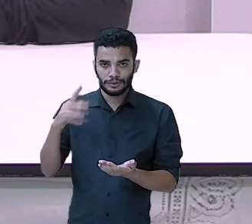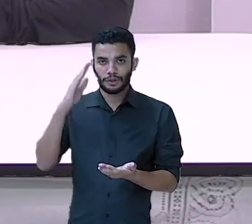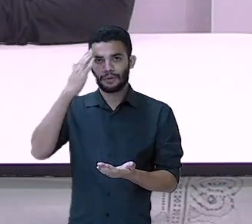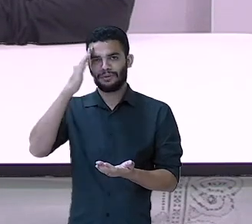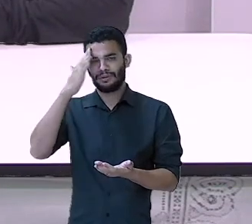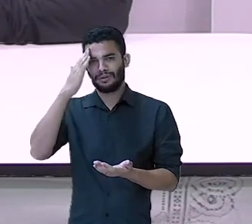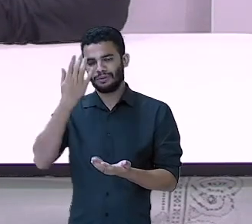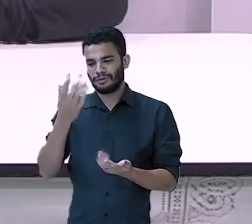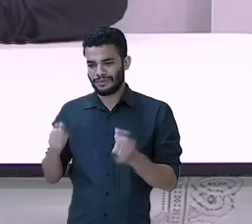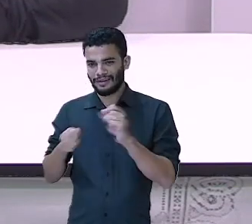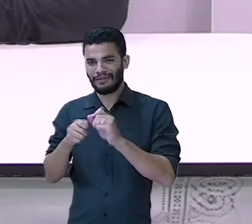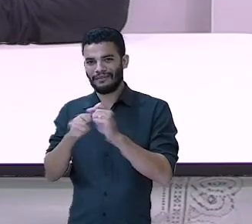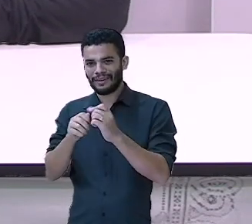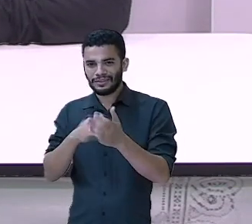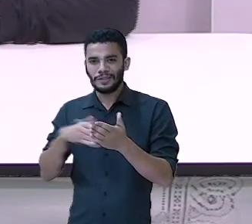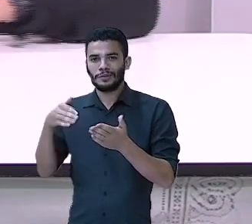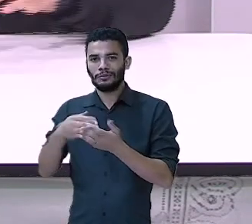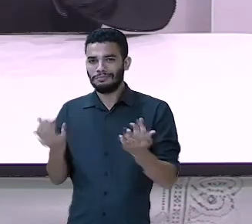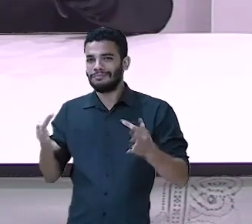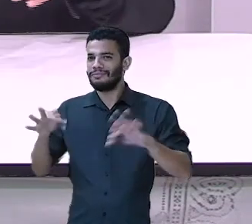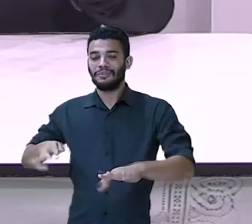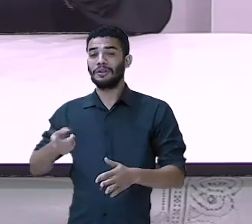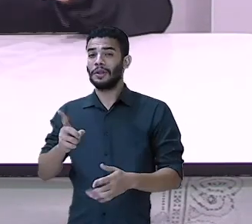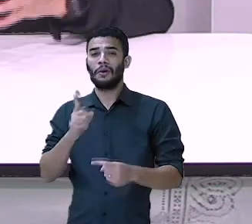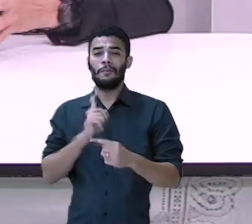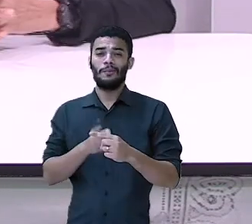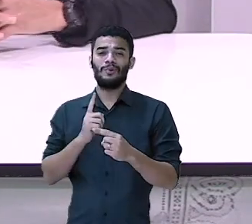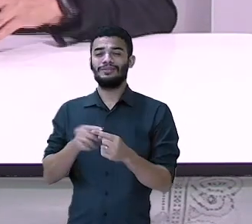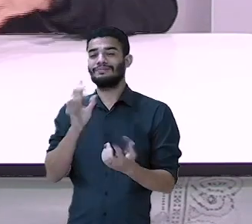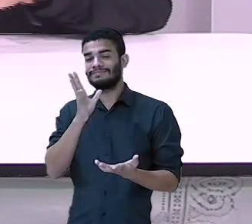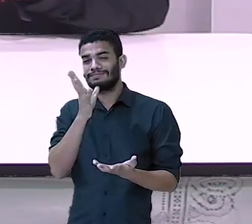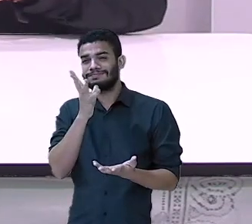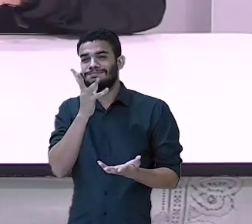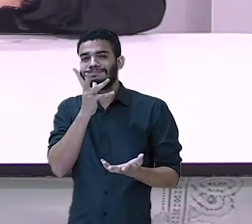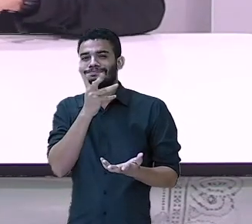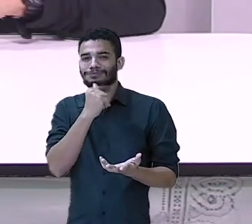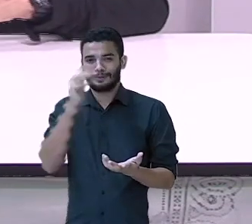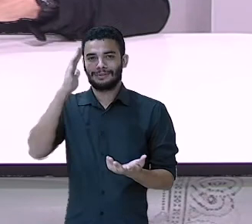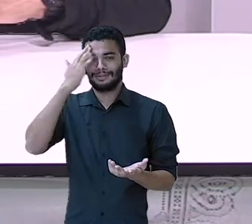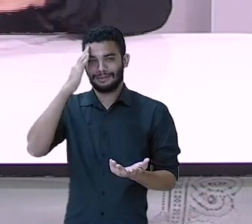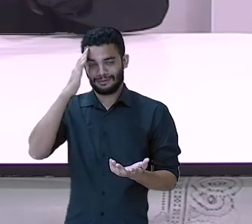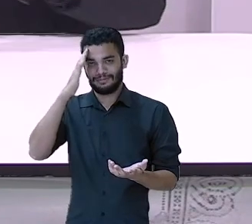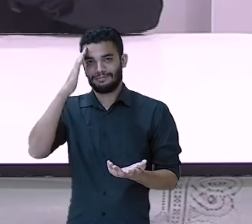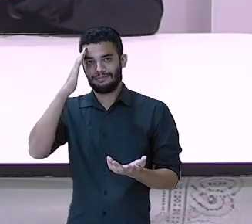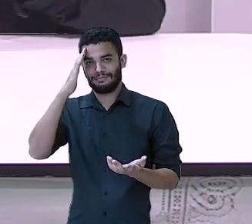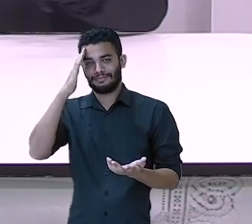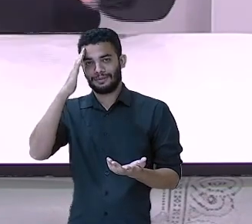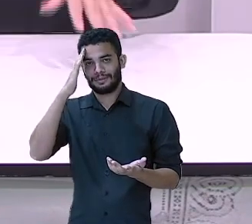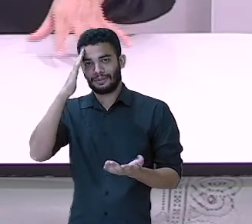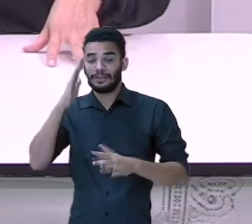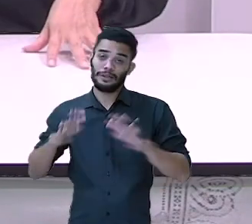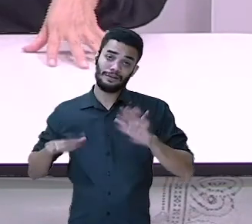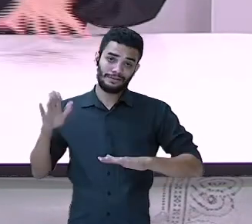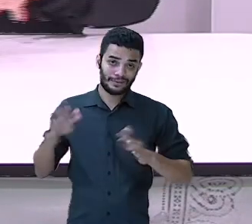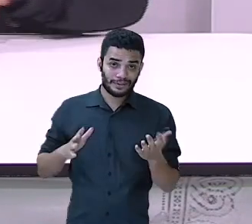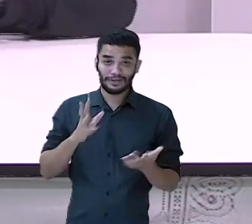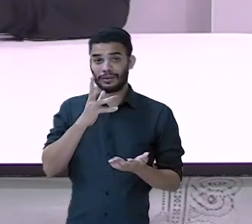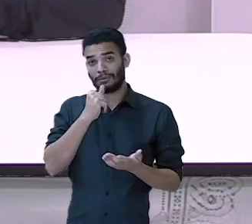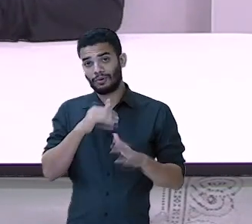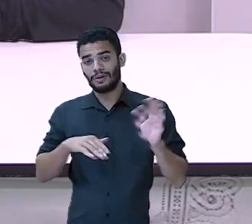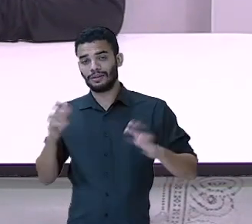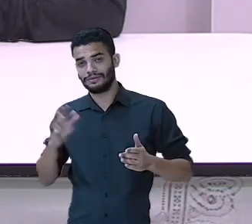finalizar aqui todo o jogo, senão vai demorar muito tempo aí que esse jogo é bem extenso. Pode ser que demore, pode ser que não.